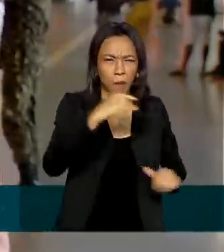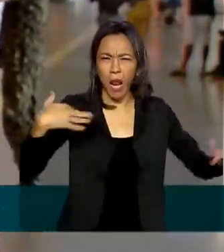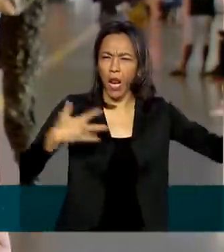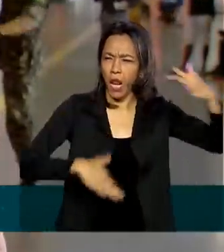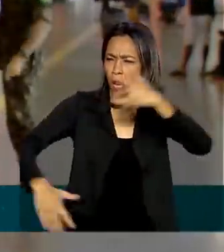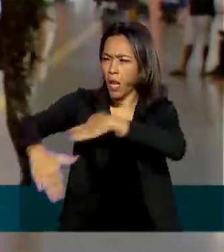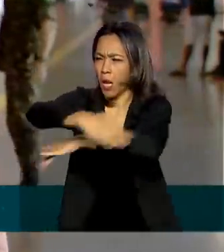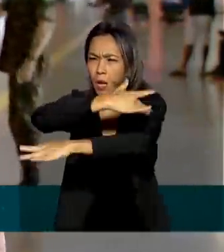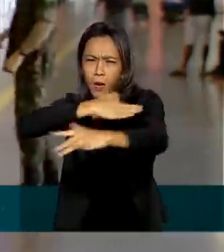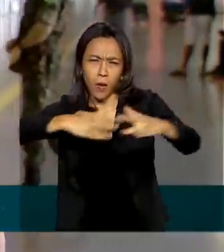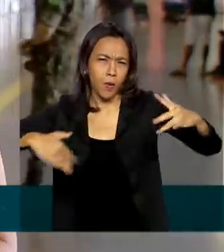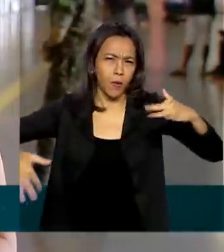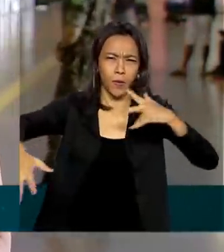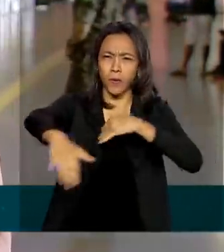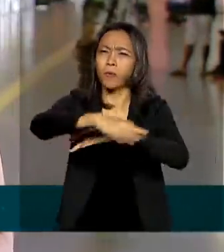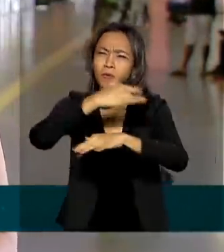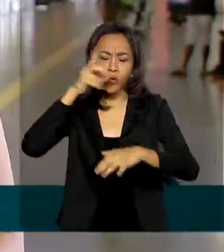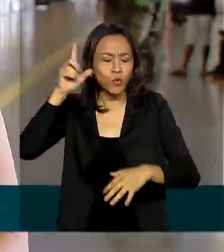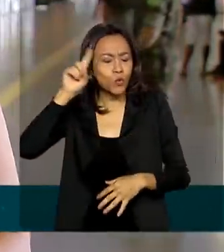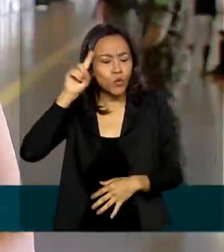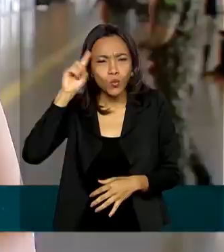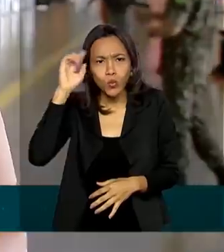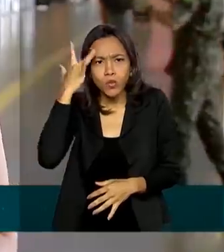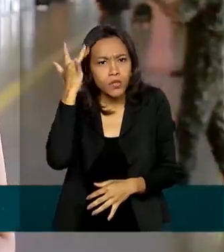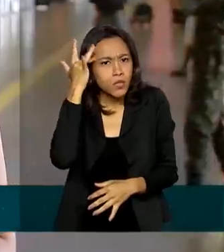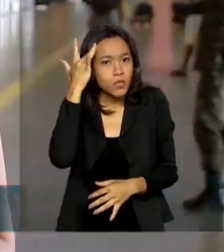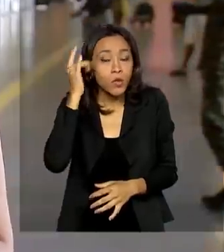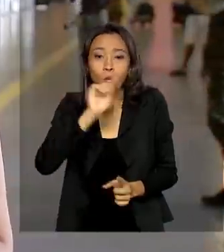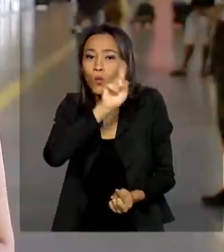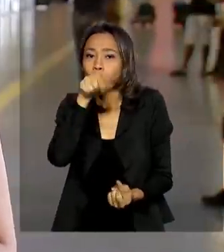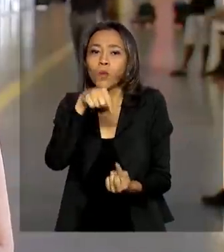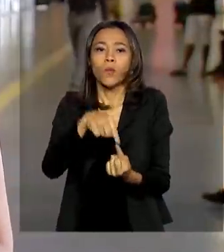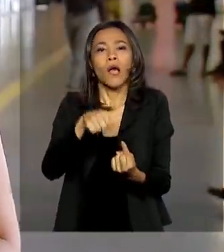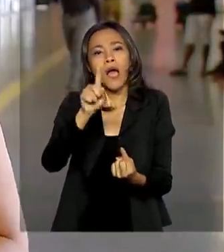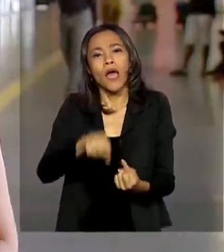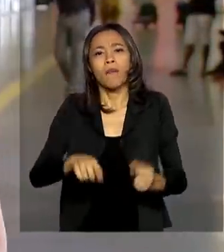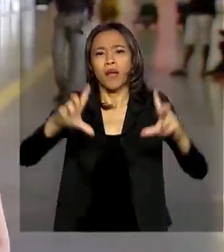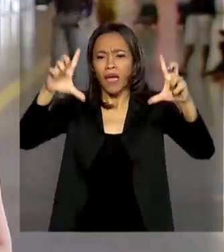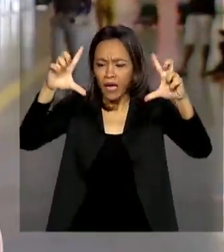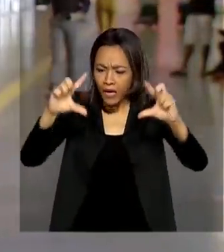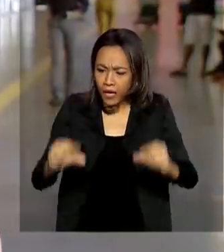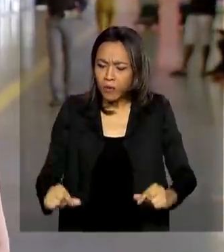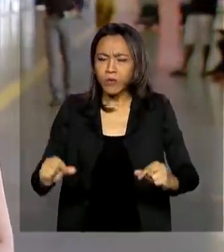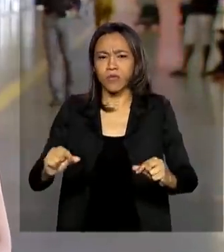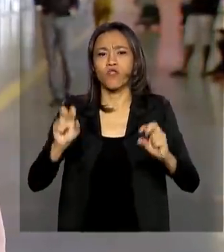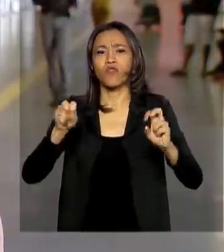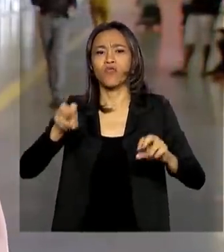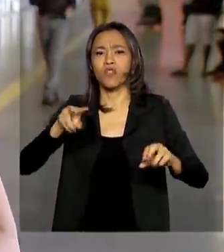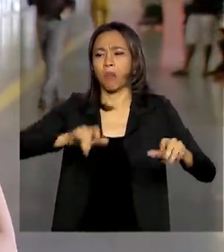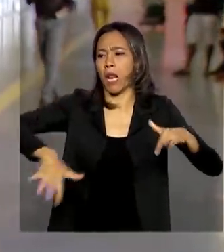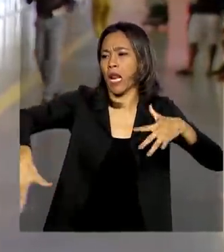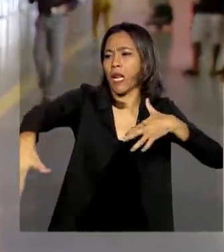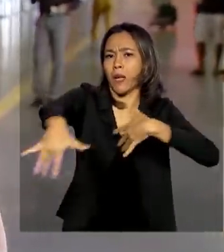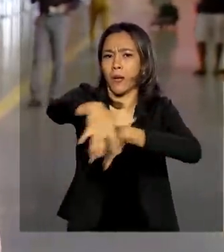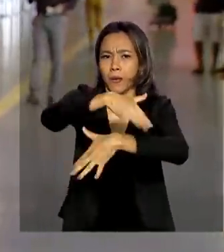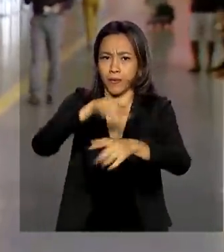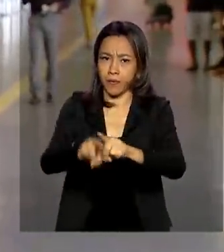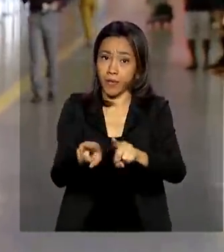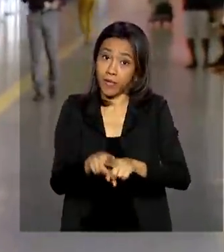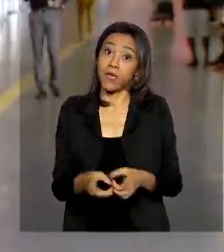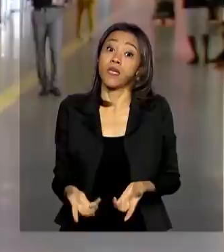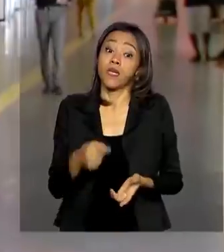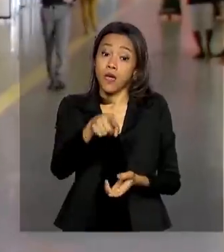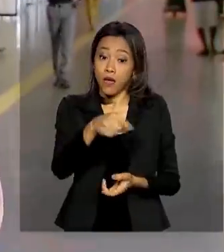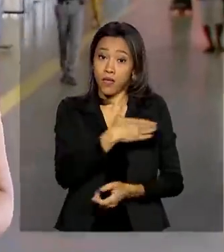circulam milhares de pessoas diariamente é pra minimizar a propagação do novo coronavírus. Aqui ao meu lado pra falar sobre esse